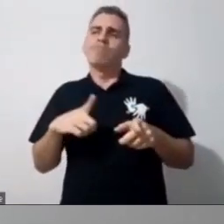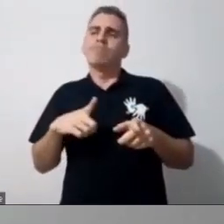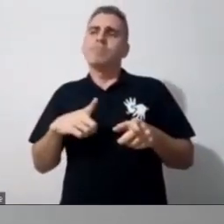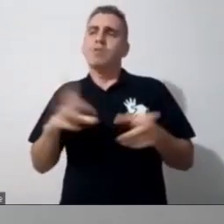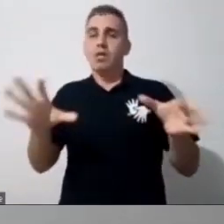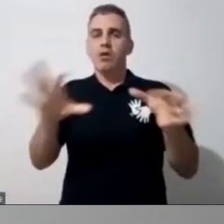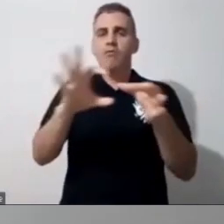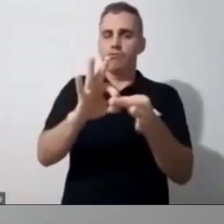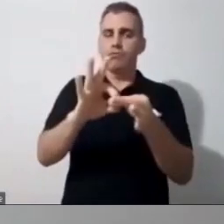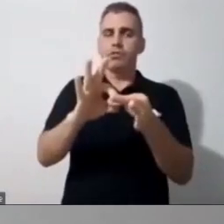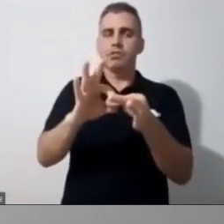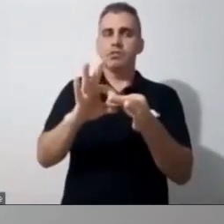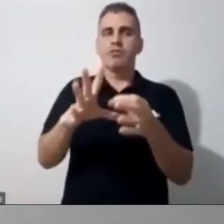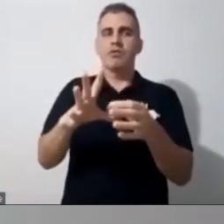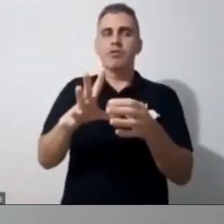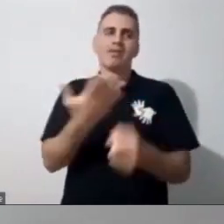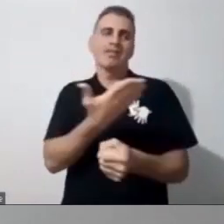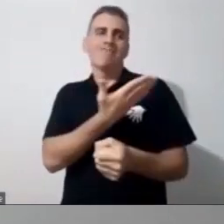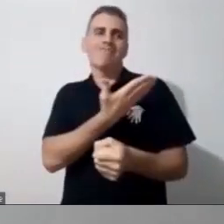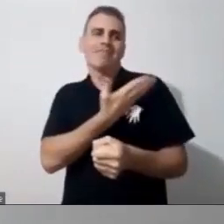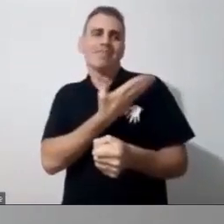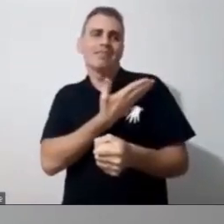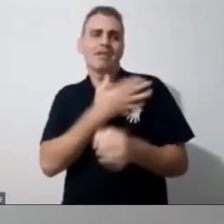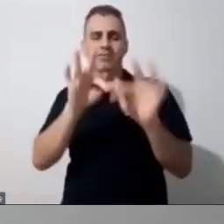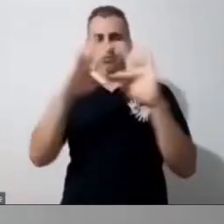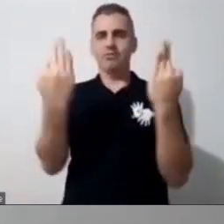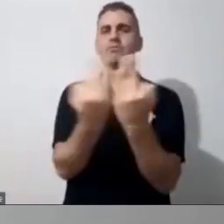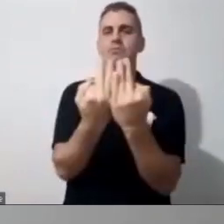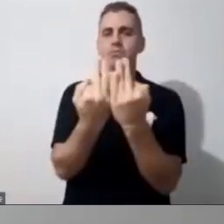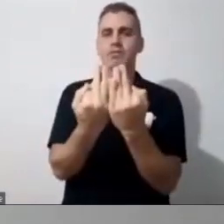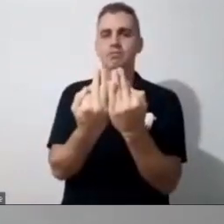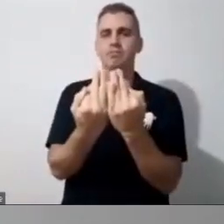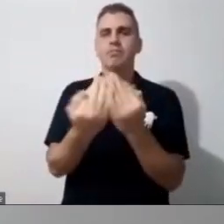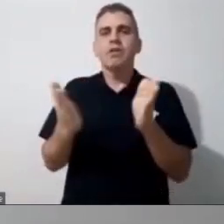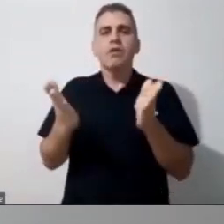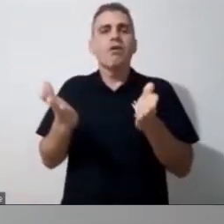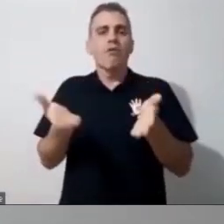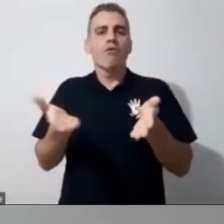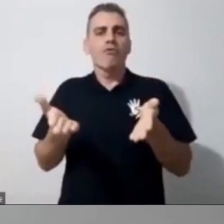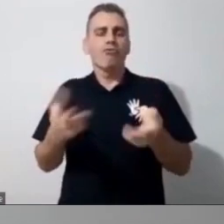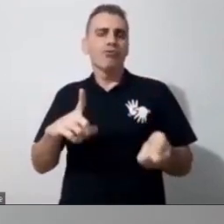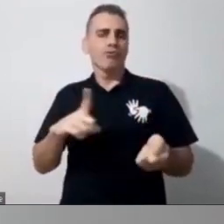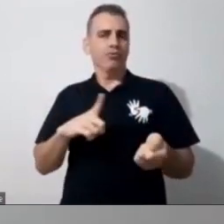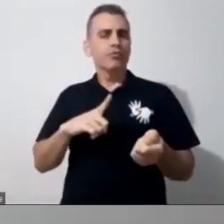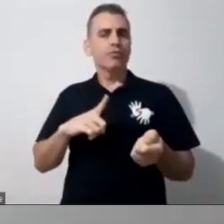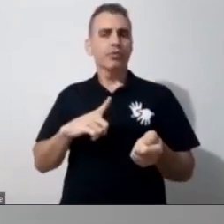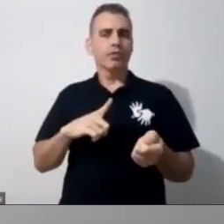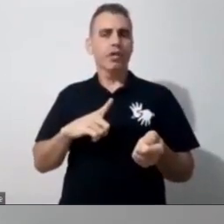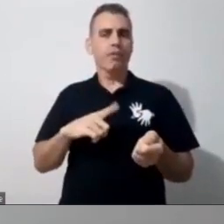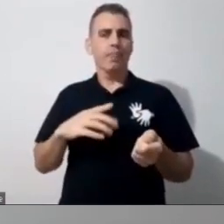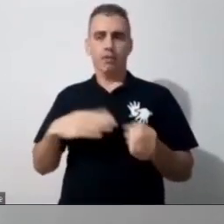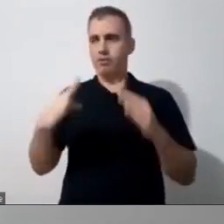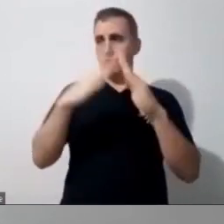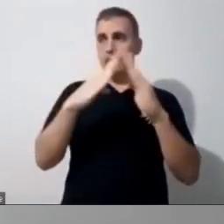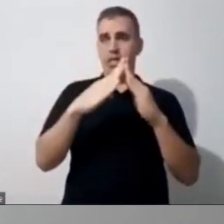a afinidade. Se tu, então, assim, ó, e hoje nós vivemos num momento onde a nossa casa está aberta